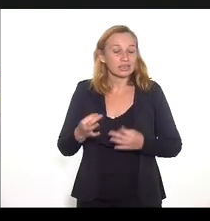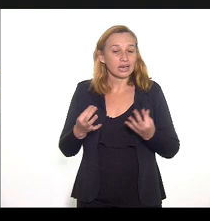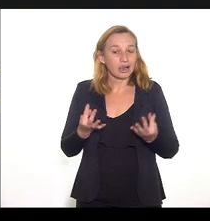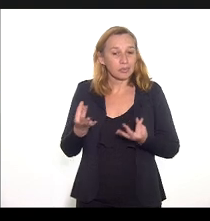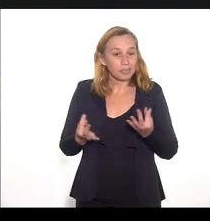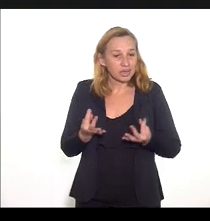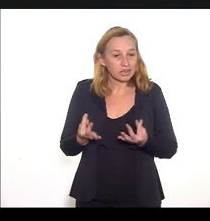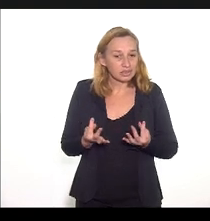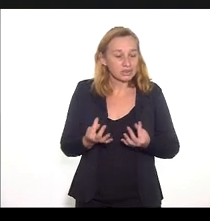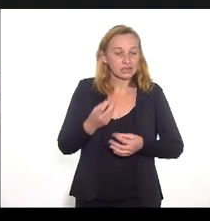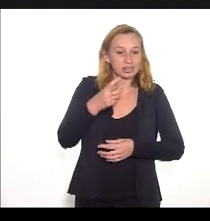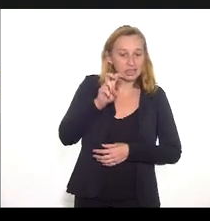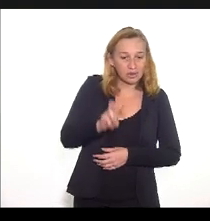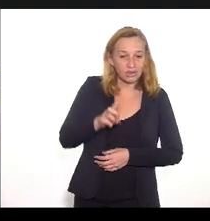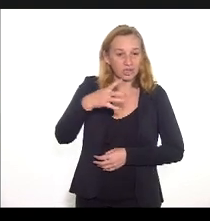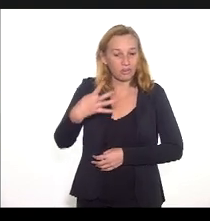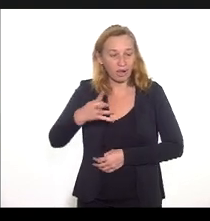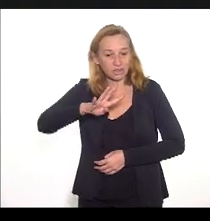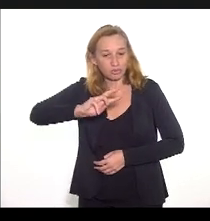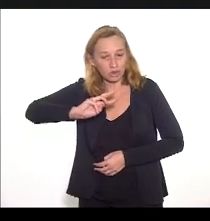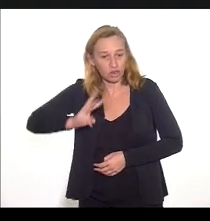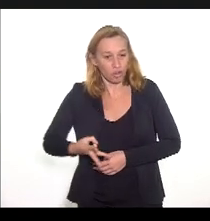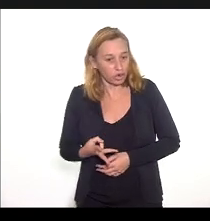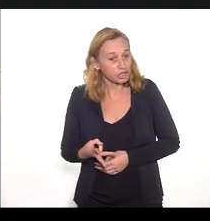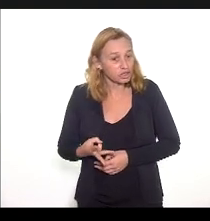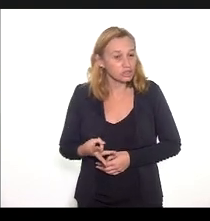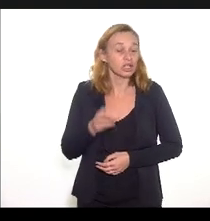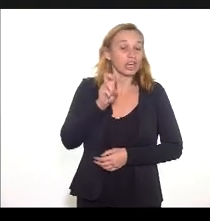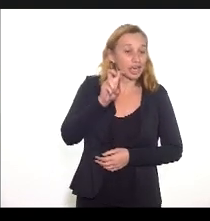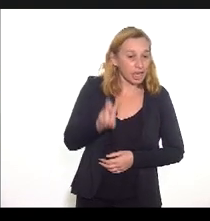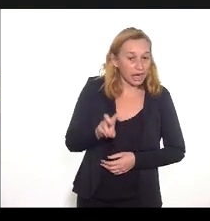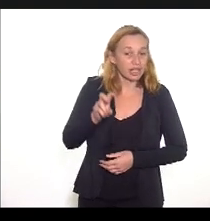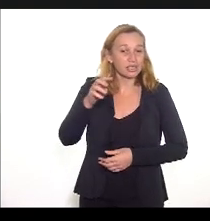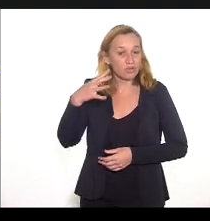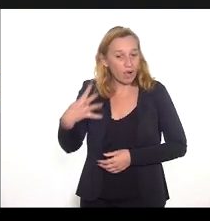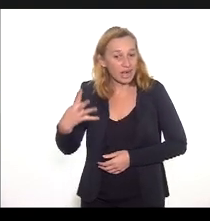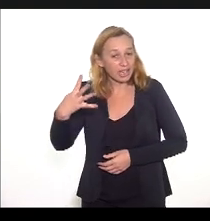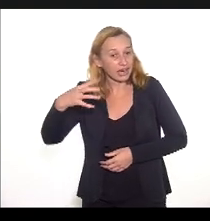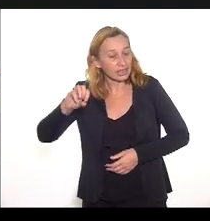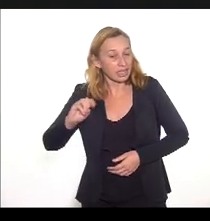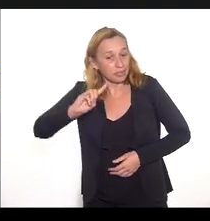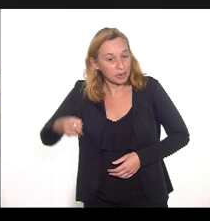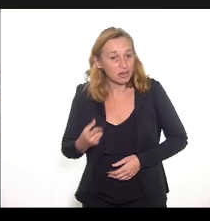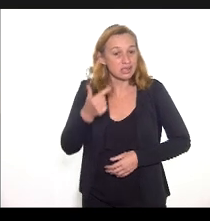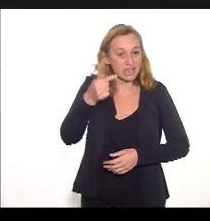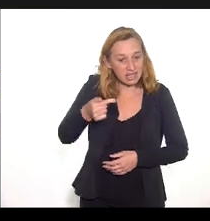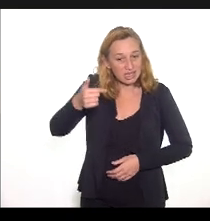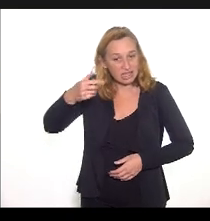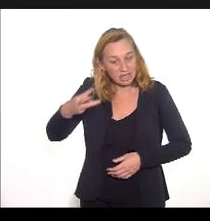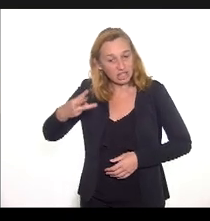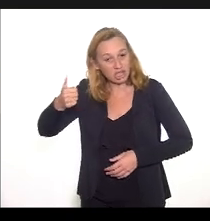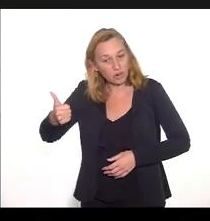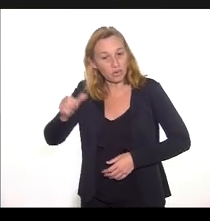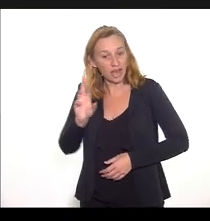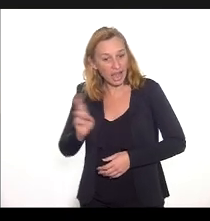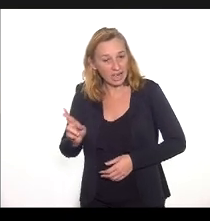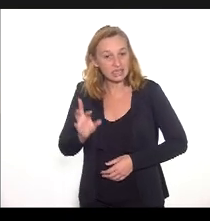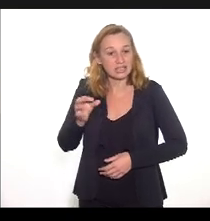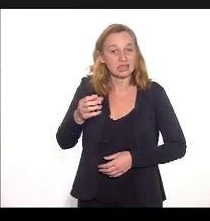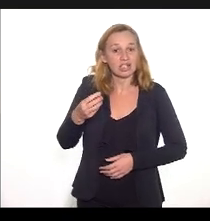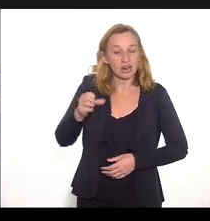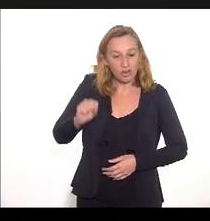$ 54.540.771,98.